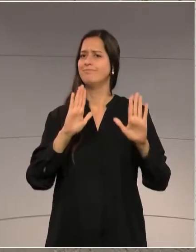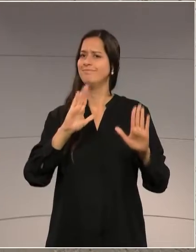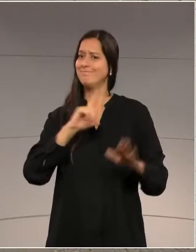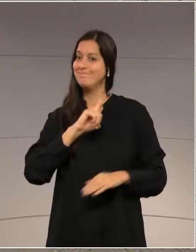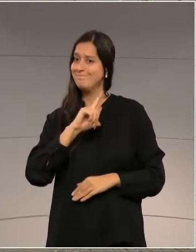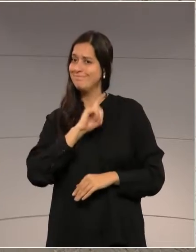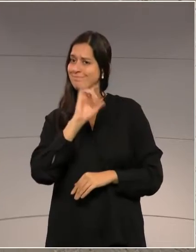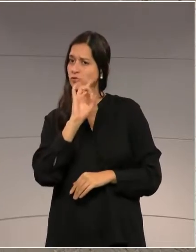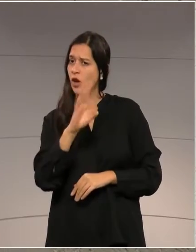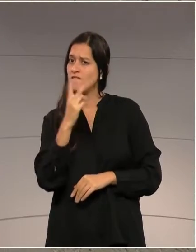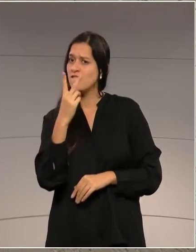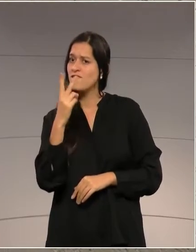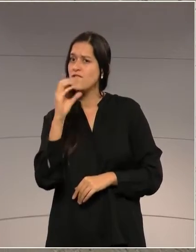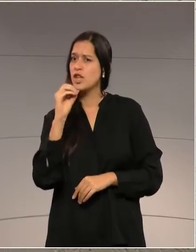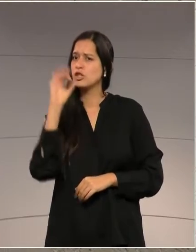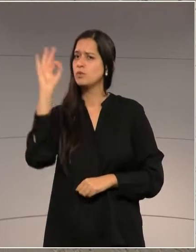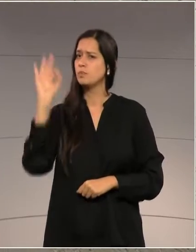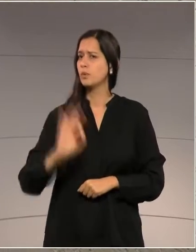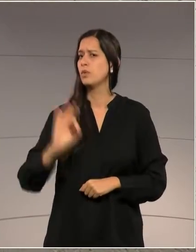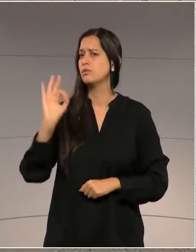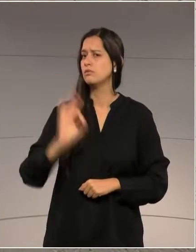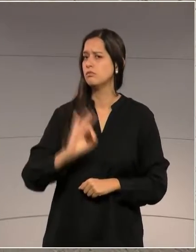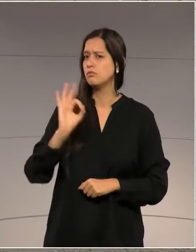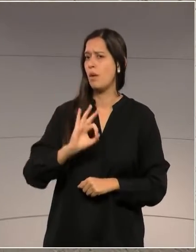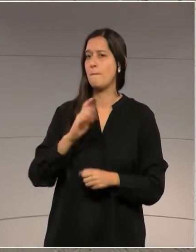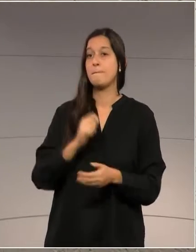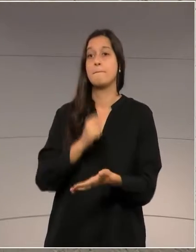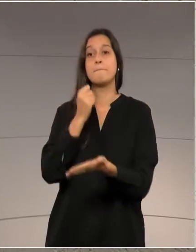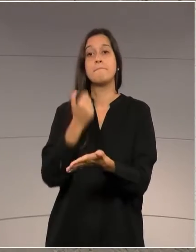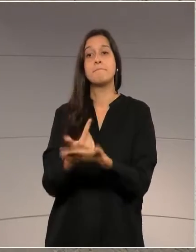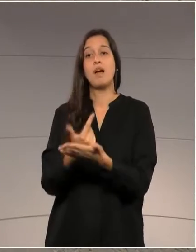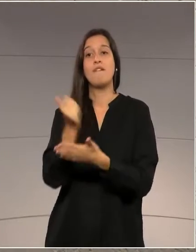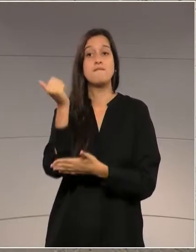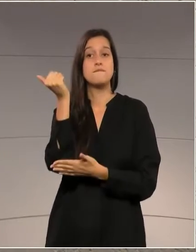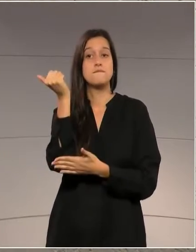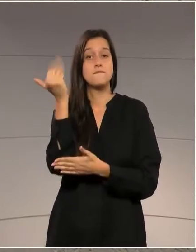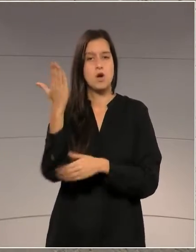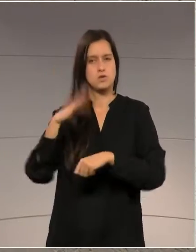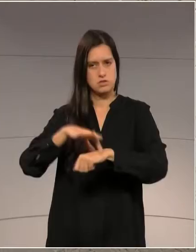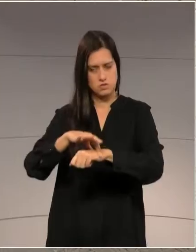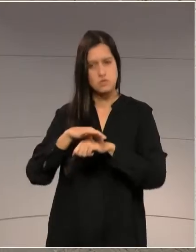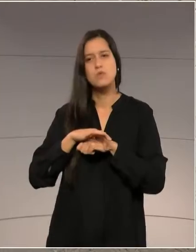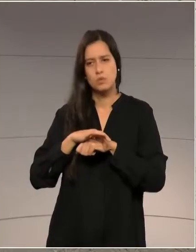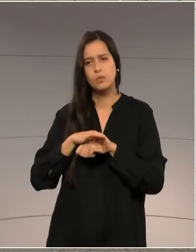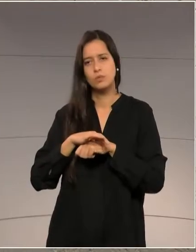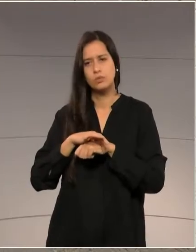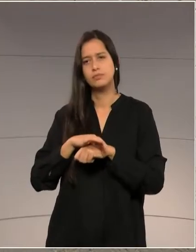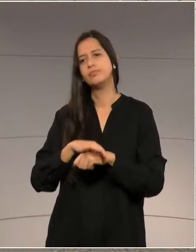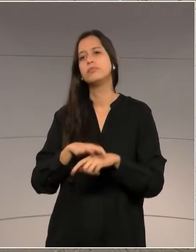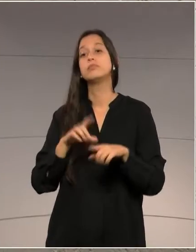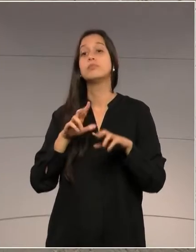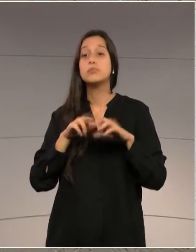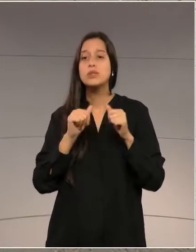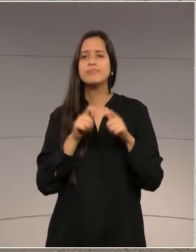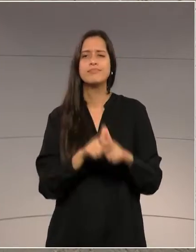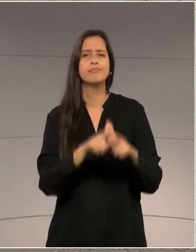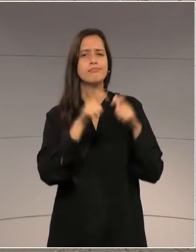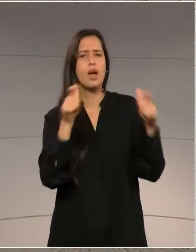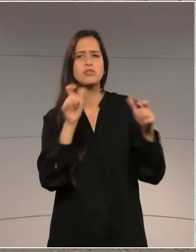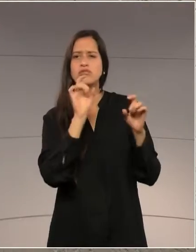proprietários de veículos do país que têm outro tipo de seguro. A imensa maioria trabalha com seguro obrigatório.